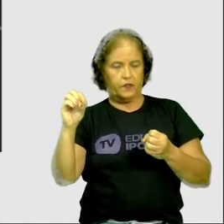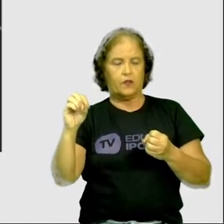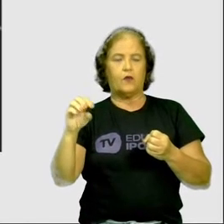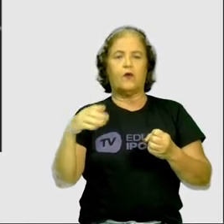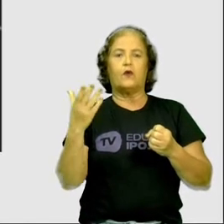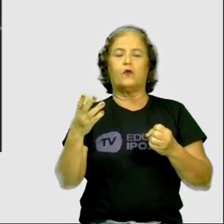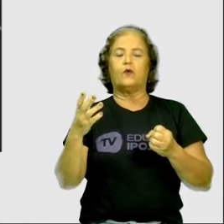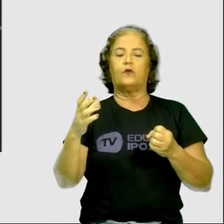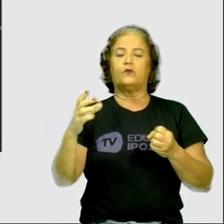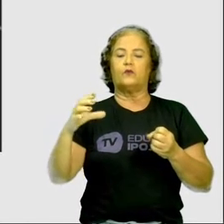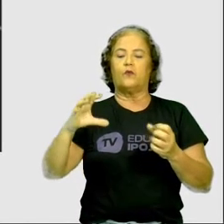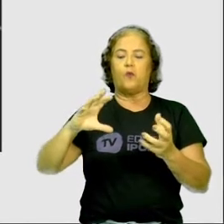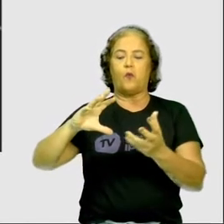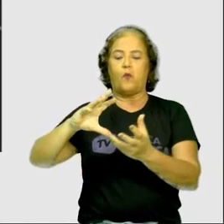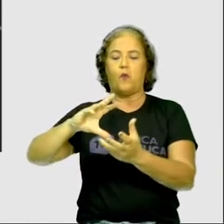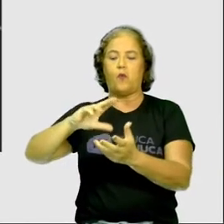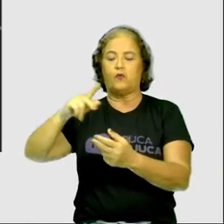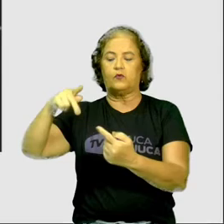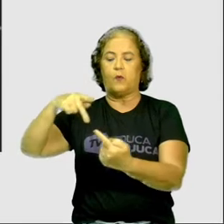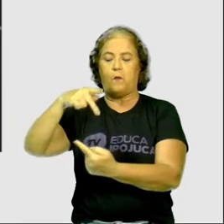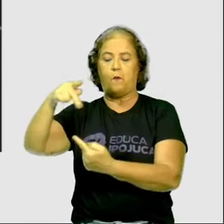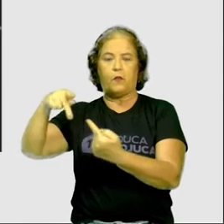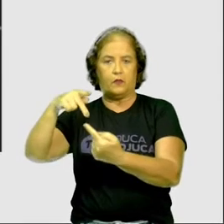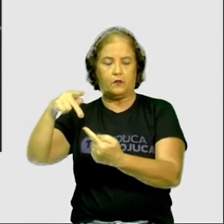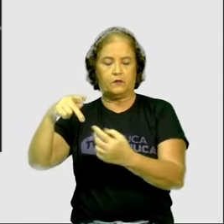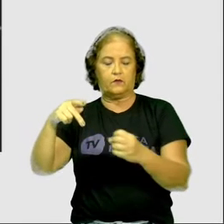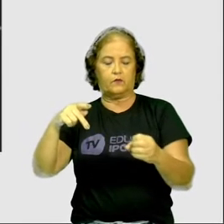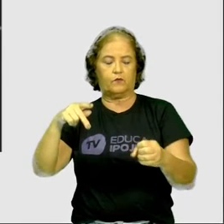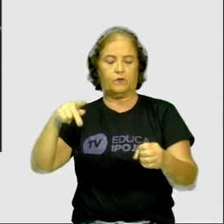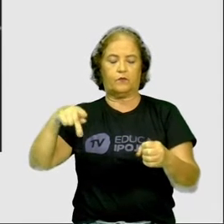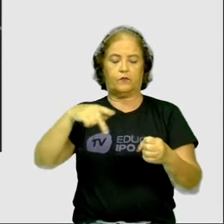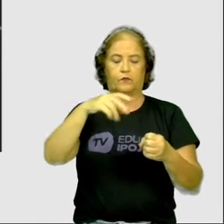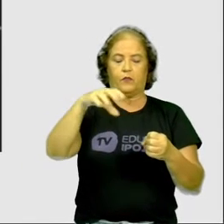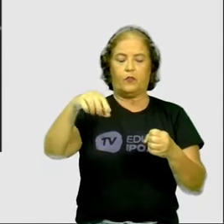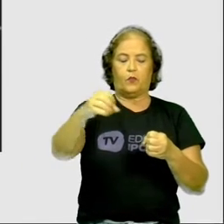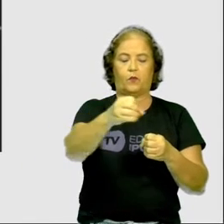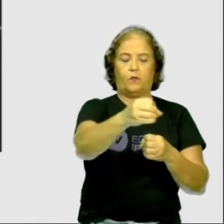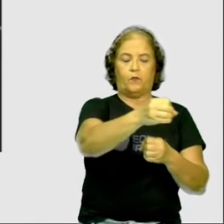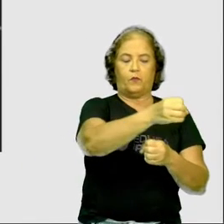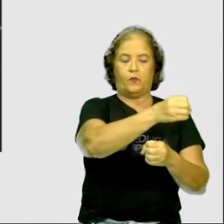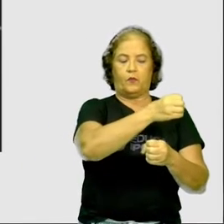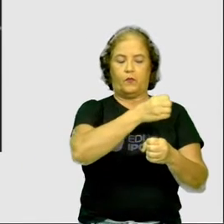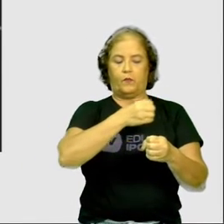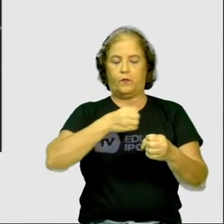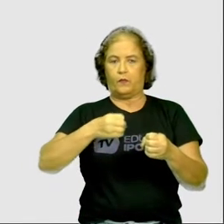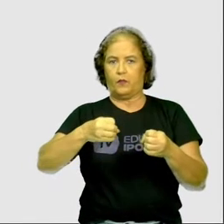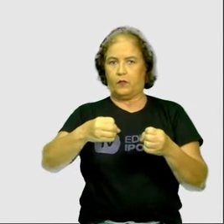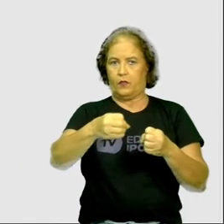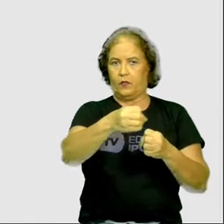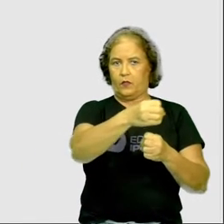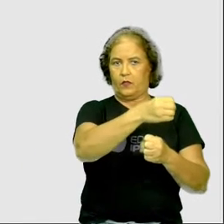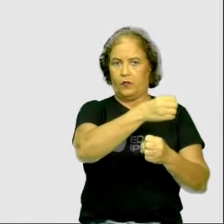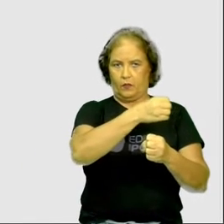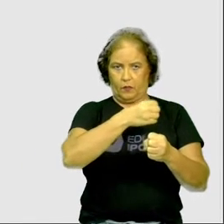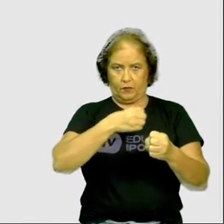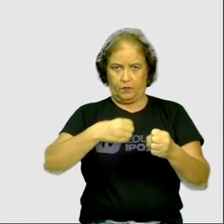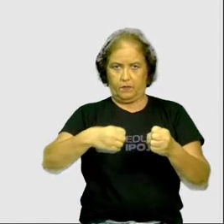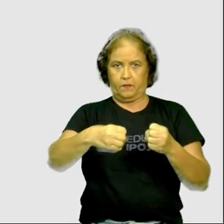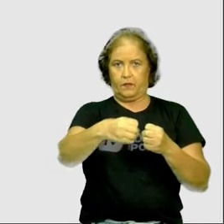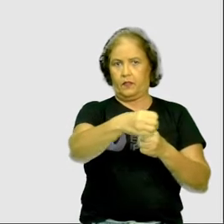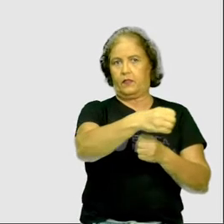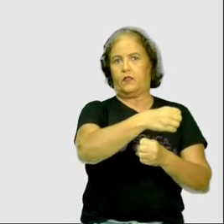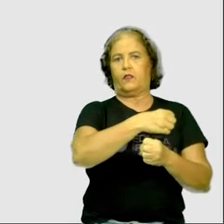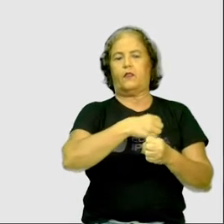redor do Sol. Certo? Hoje, atualmente, nós conhecemos